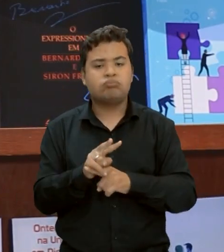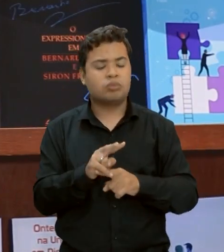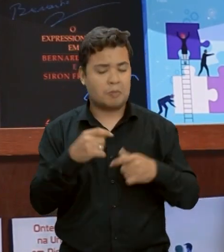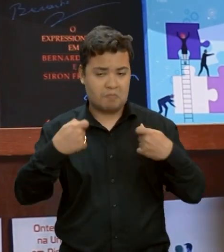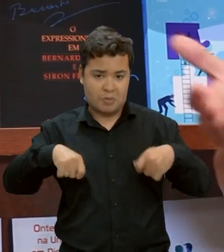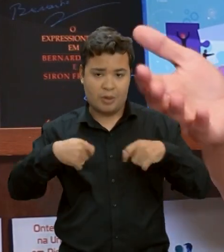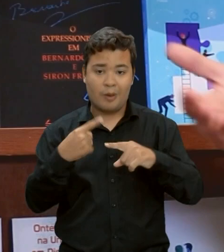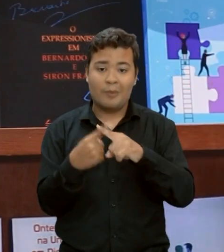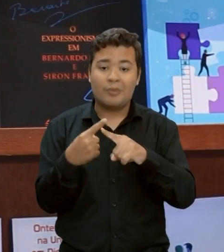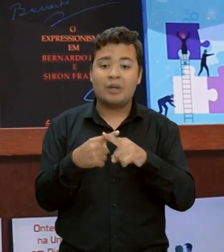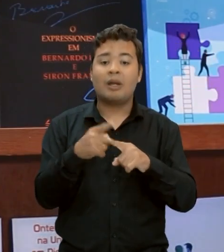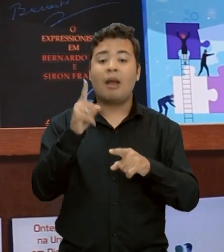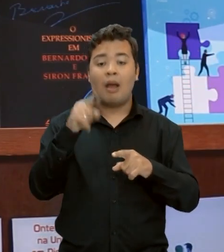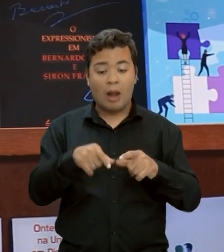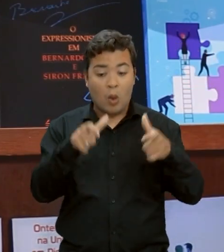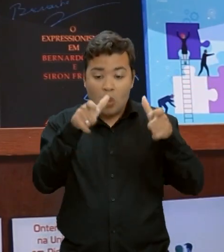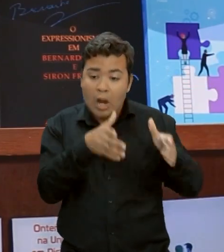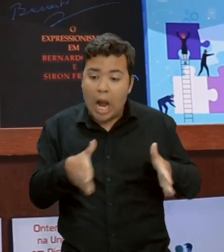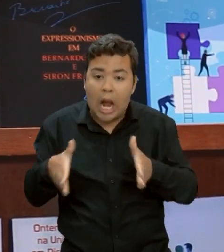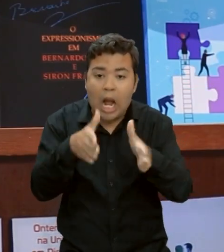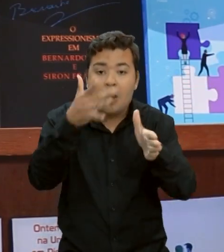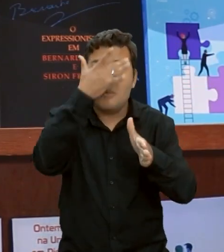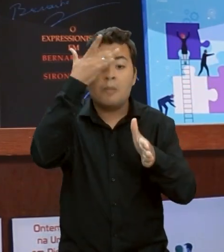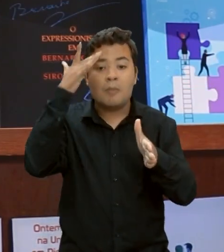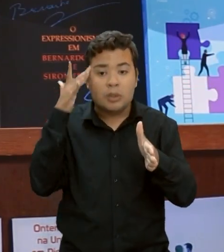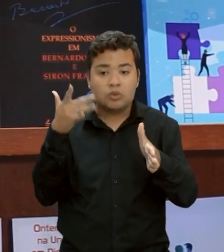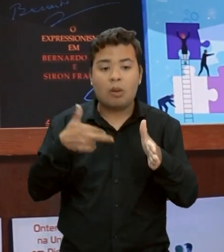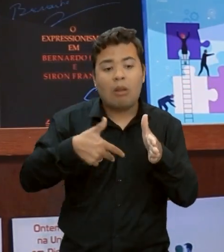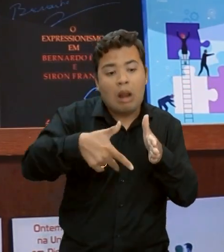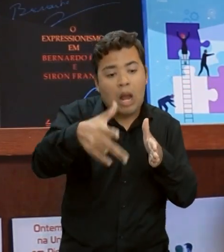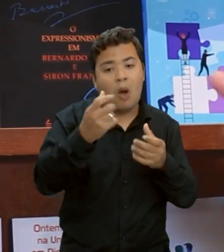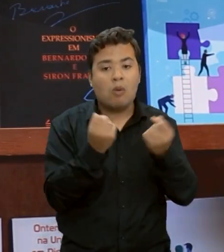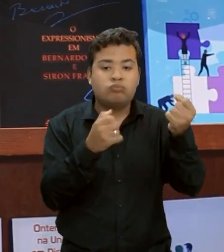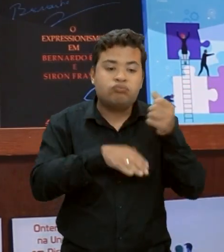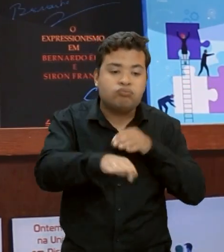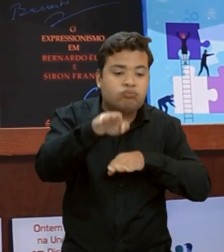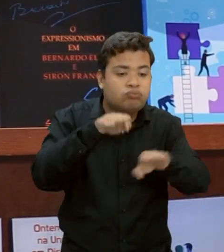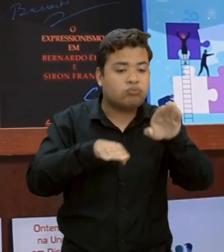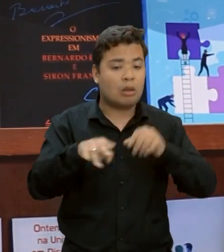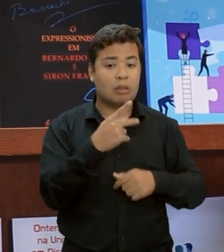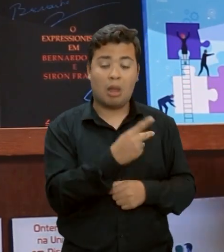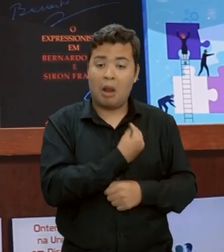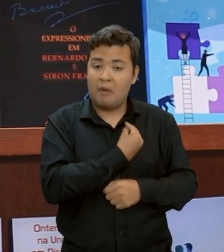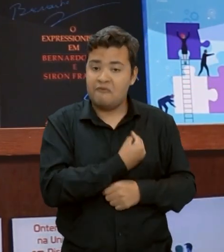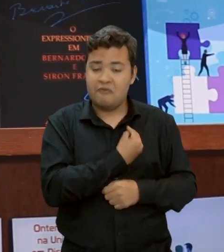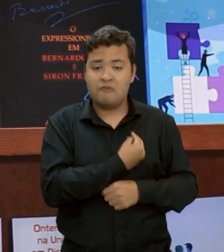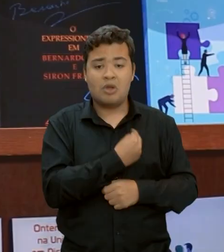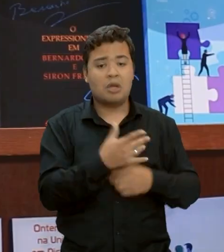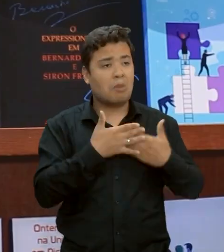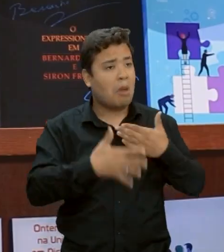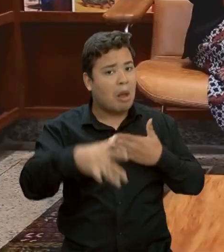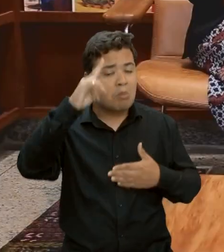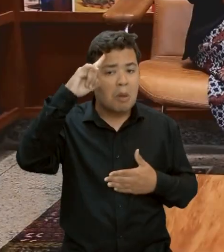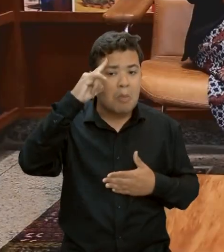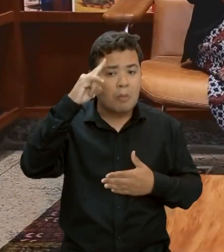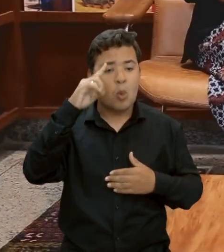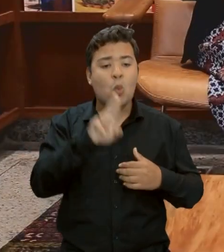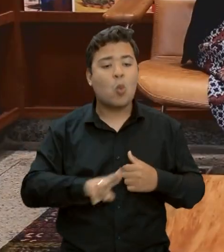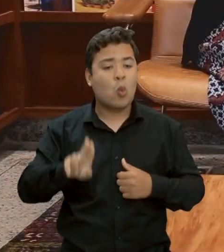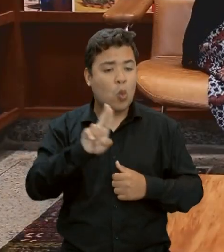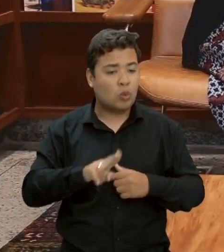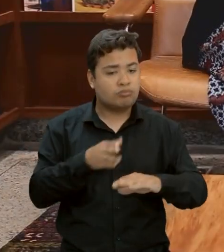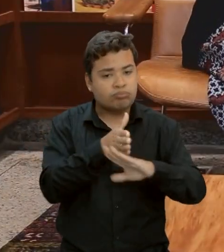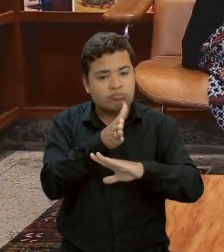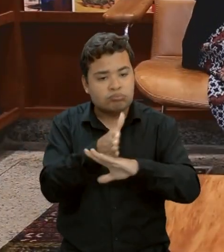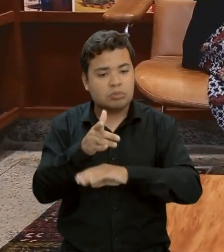todo o caminho que as pessoas podem seguir ao longo da sua trajetória, ao longo da sua vida e ao longo do seu dia a dia. Como um projeto,